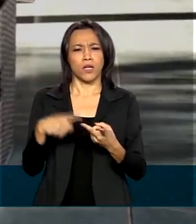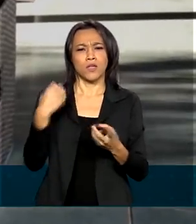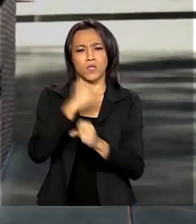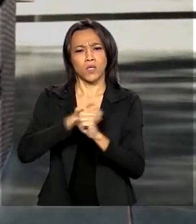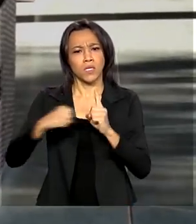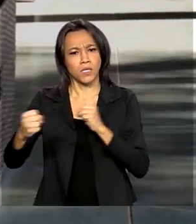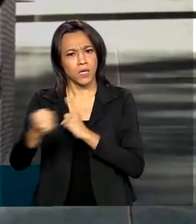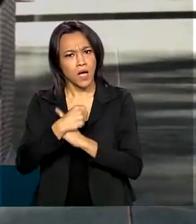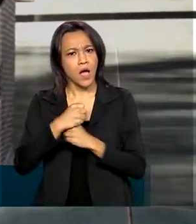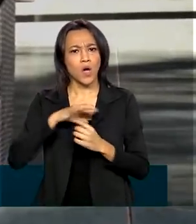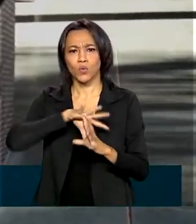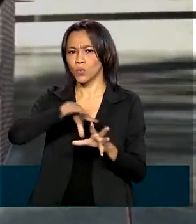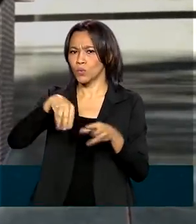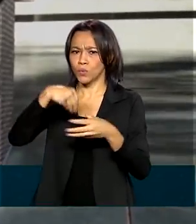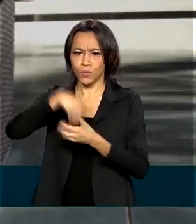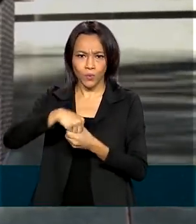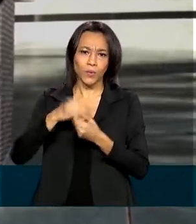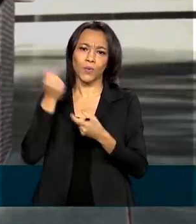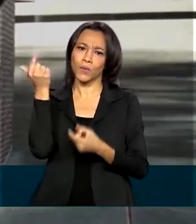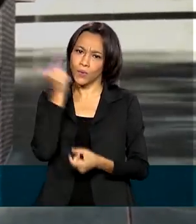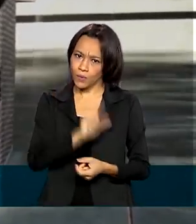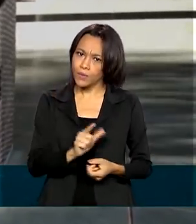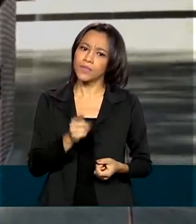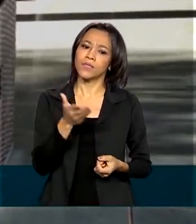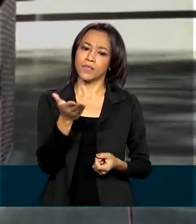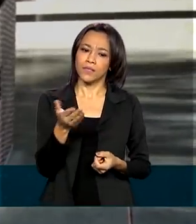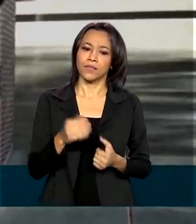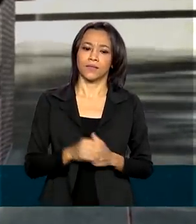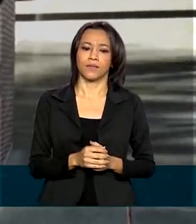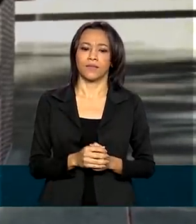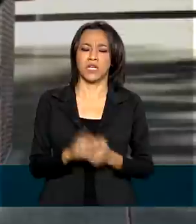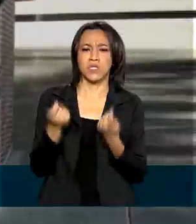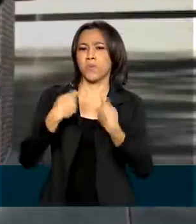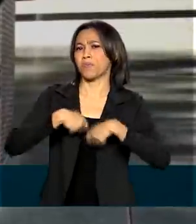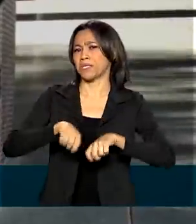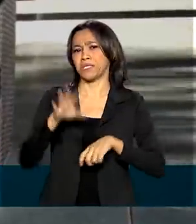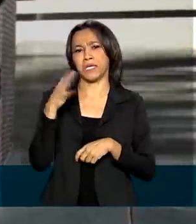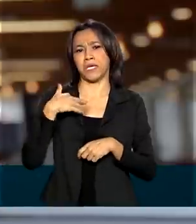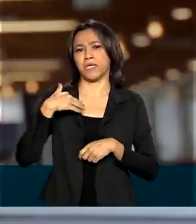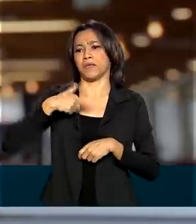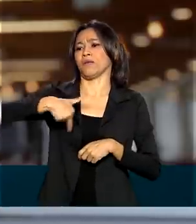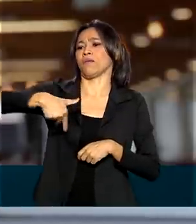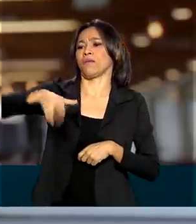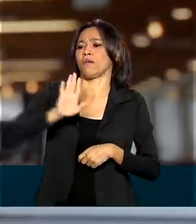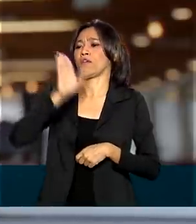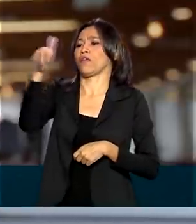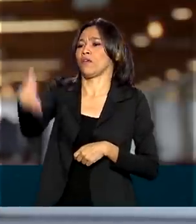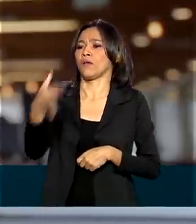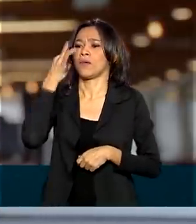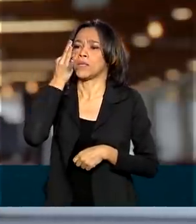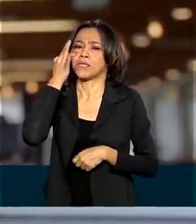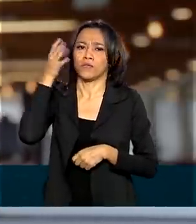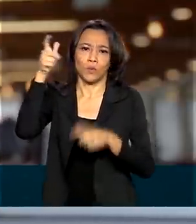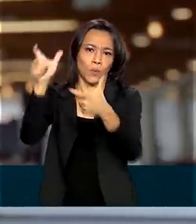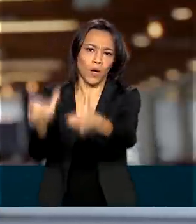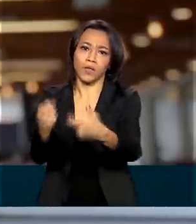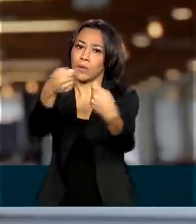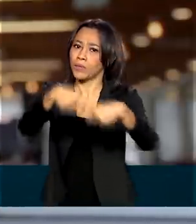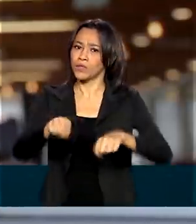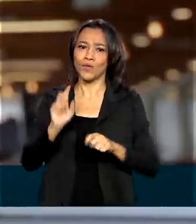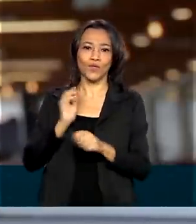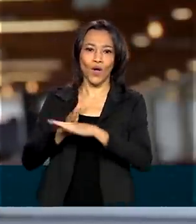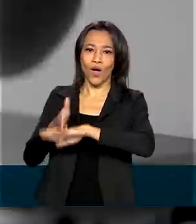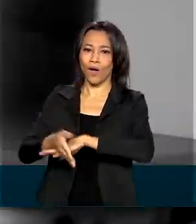INSS, para poder conseguir. Não precisei ir lá pessoalmente. Além dos serviços, no gov